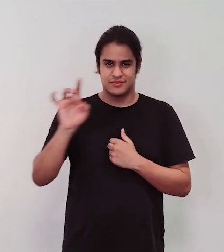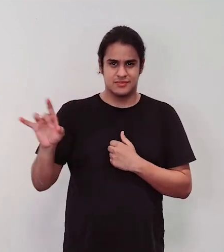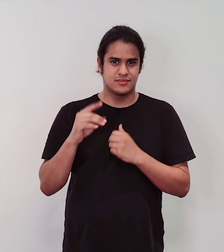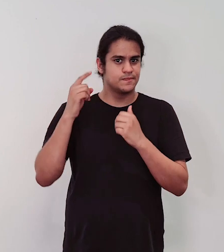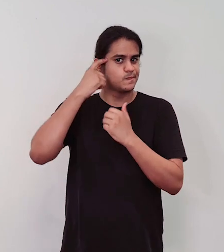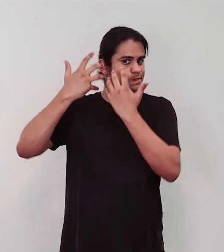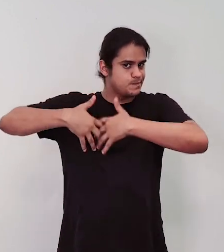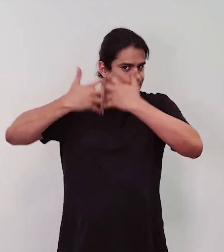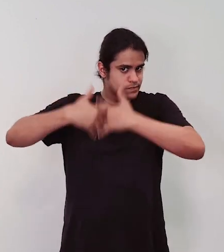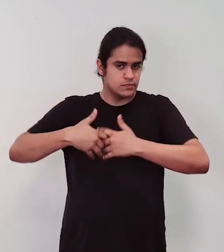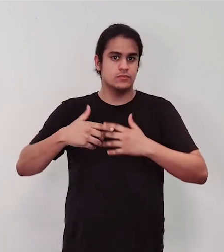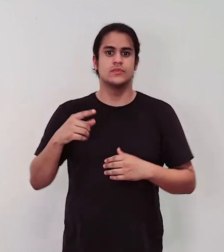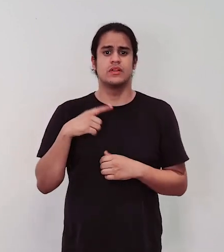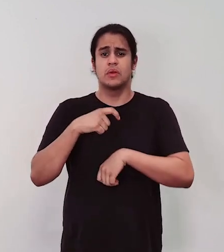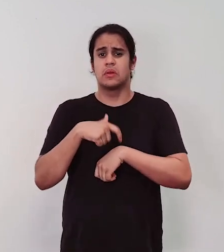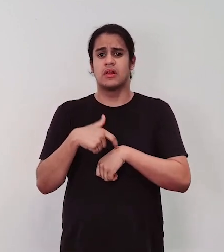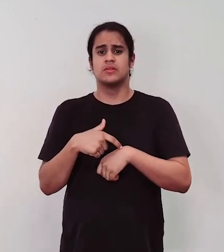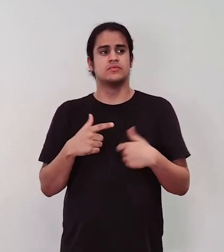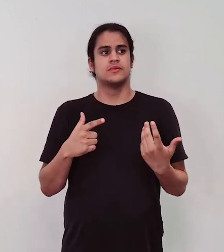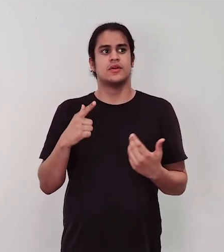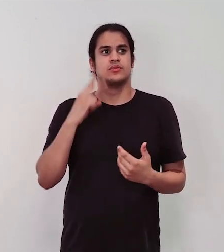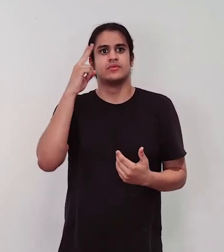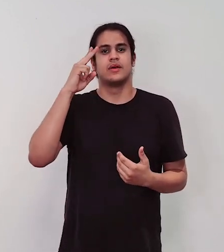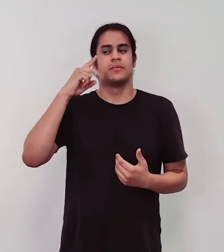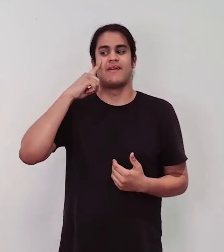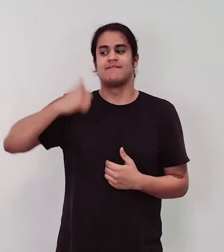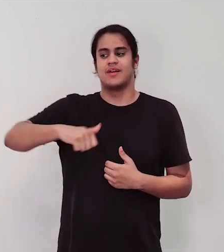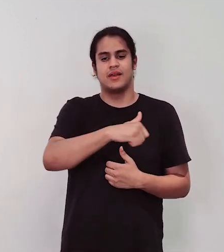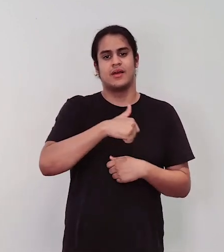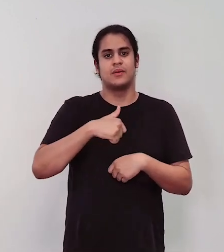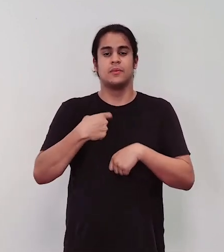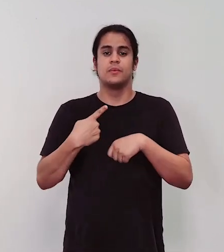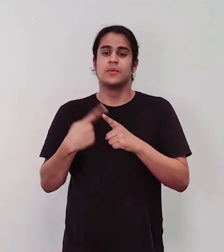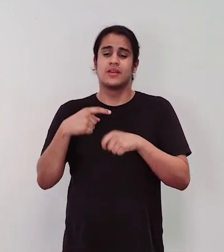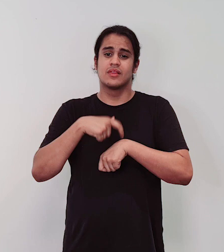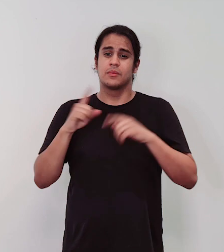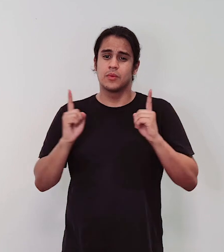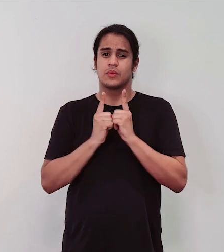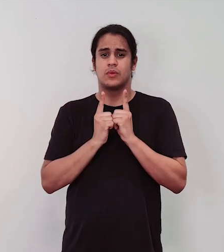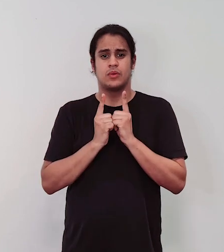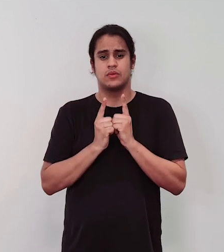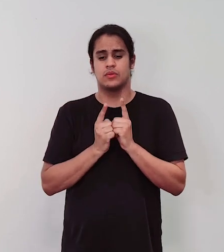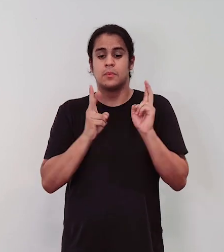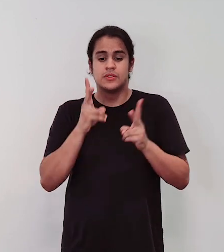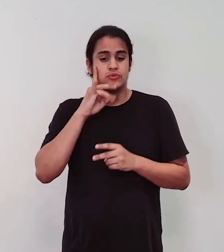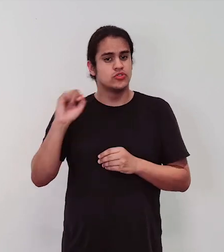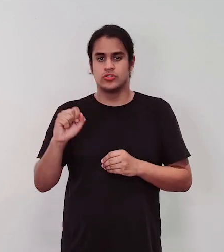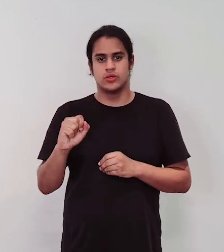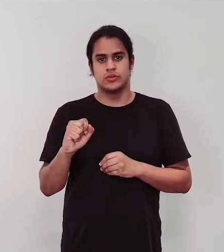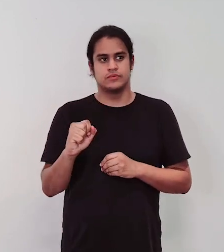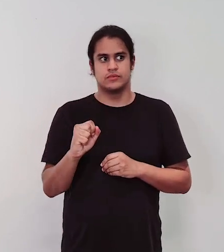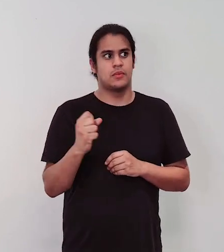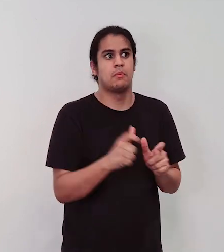espalhadas pela escola e duraram muito pouco, assim, é difícil avaliar a repercussão que teve, porque no mesmo dia já tinha sumido quase